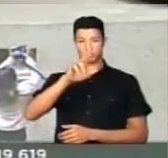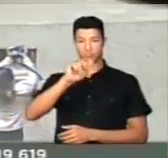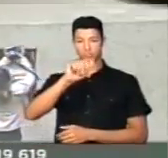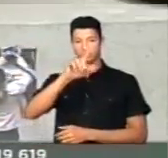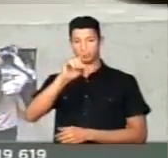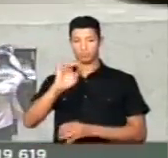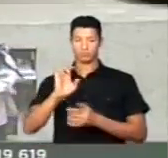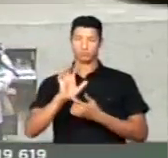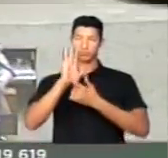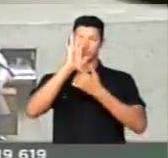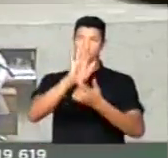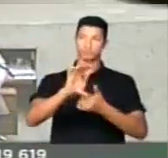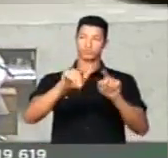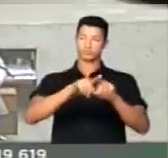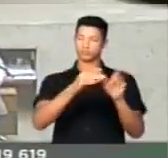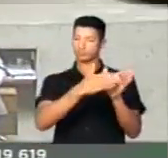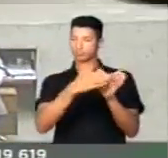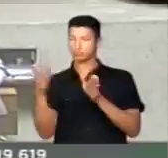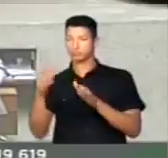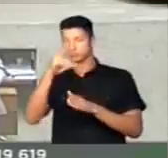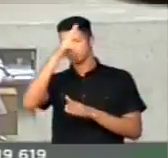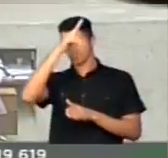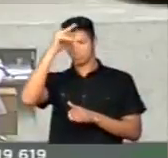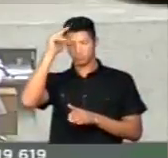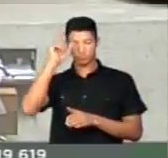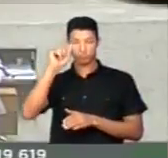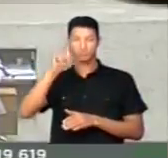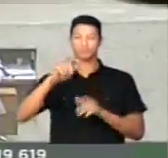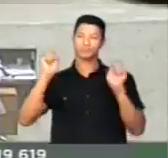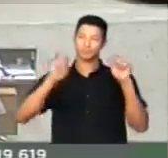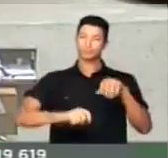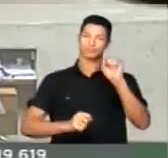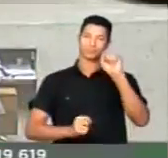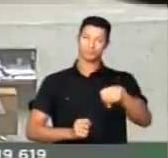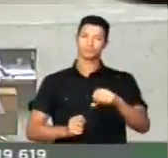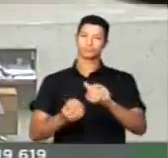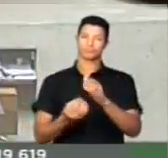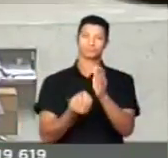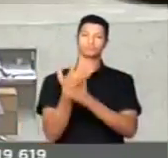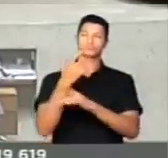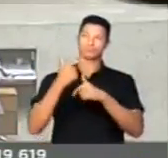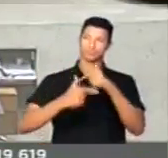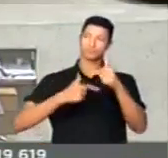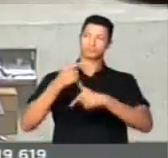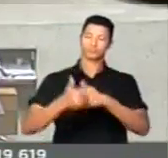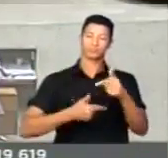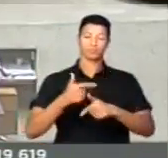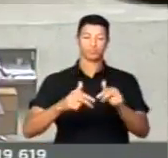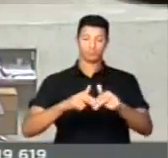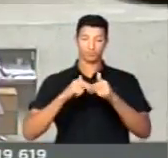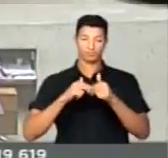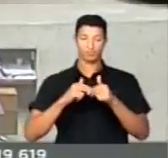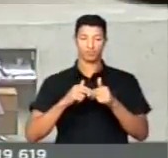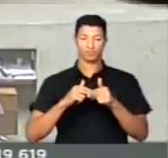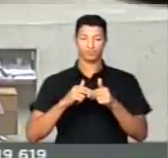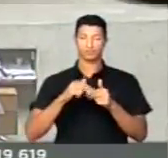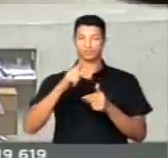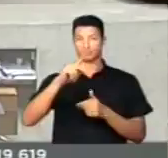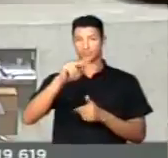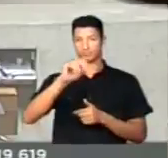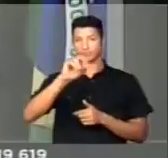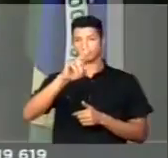demonstrou através do seu mandato como prefeito que é capaz, sim, de gerar empregos e renda através do Porto Digital,